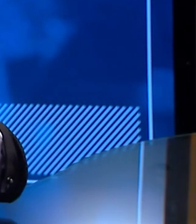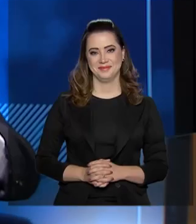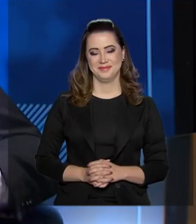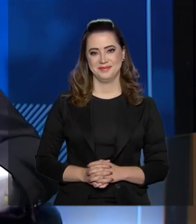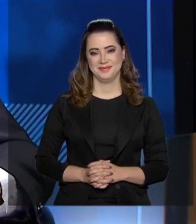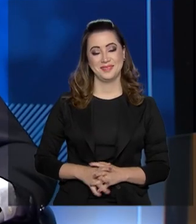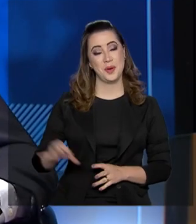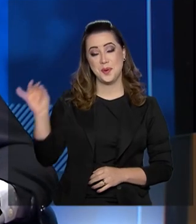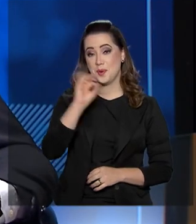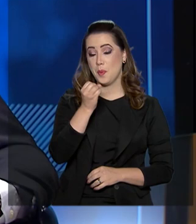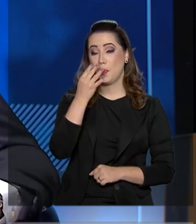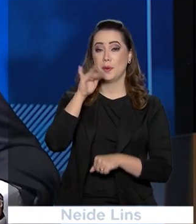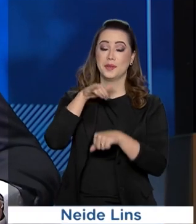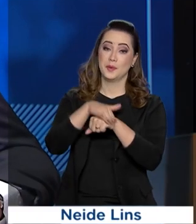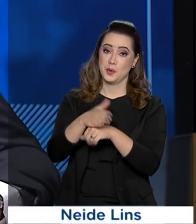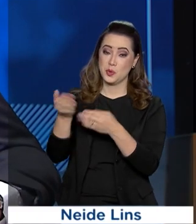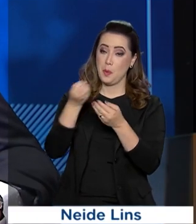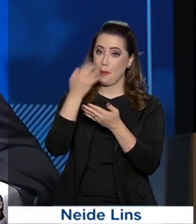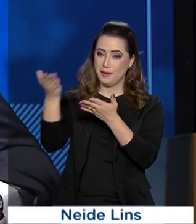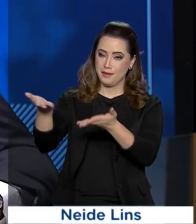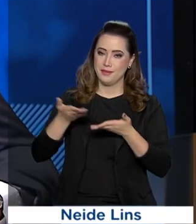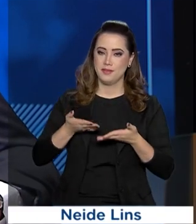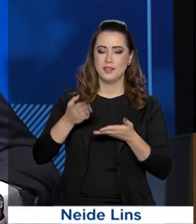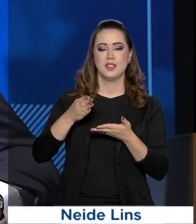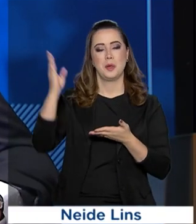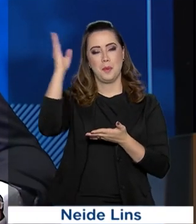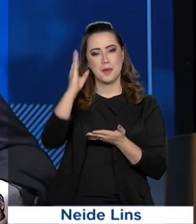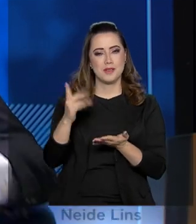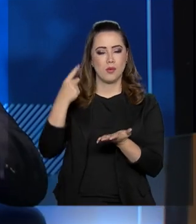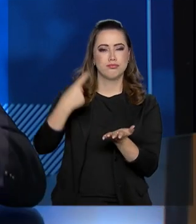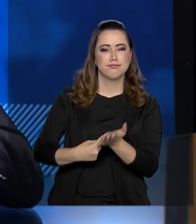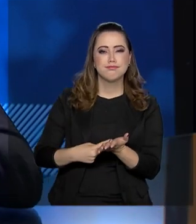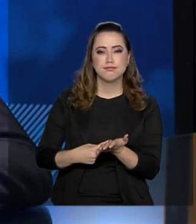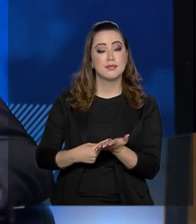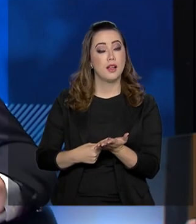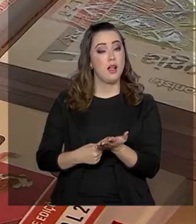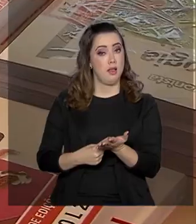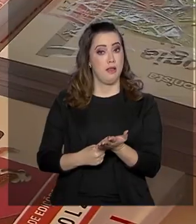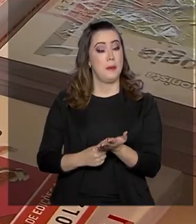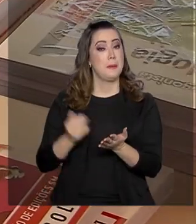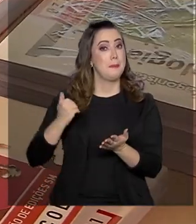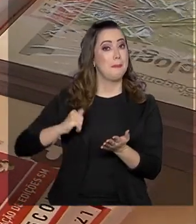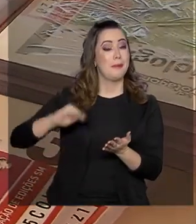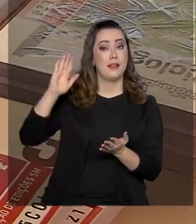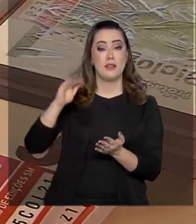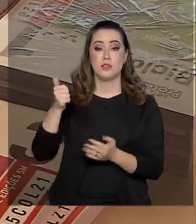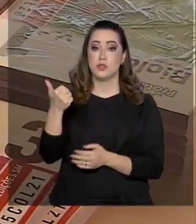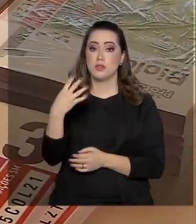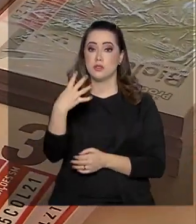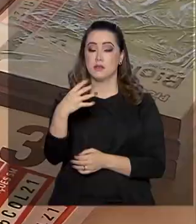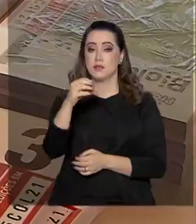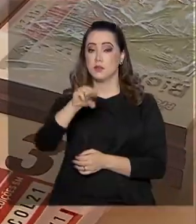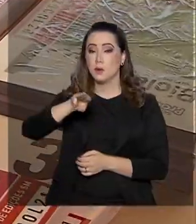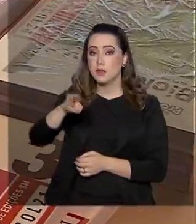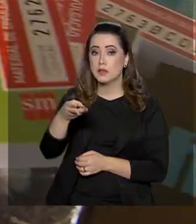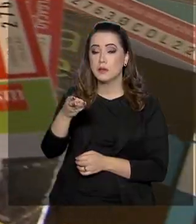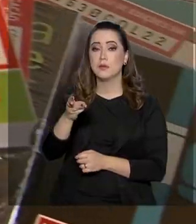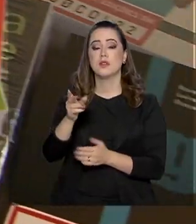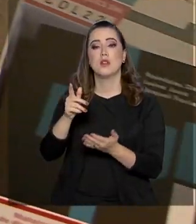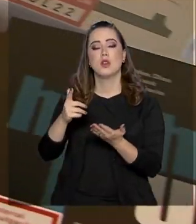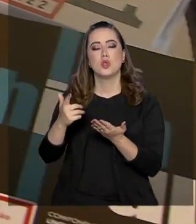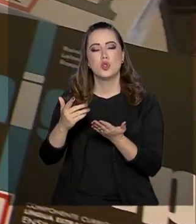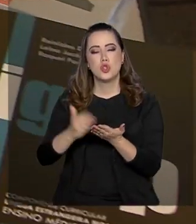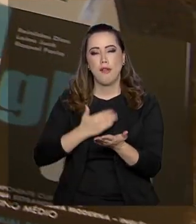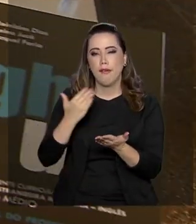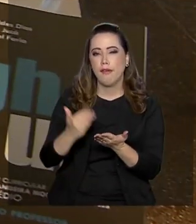Olá, boa noite e seja bem-vindo ao Brasil em Pauta. Mais de 140 milhões de livros didáticos entregues